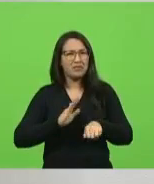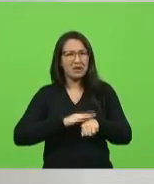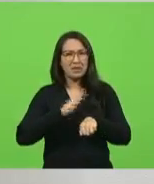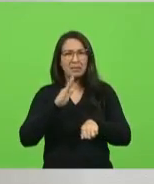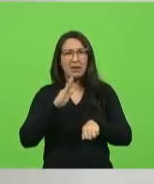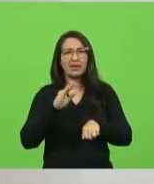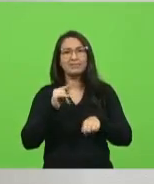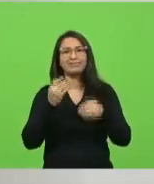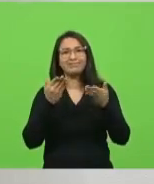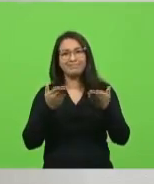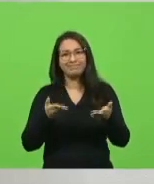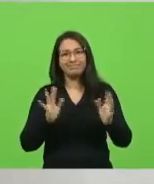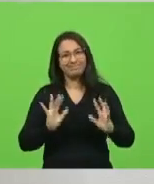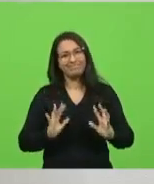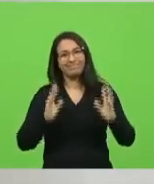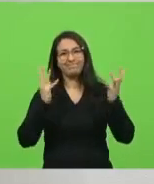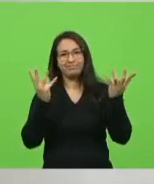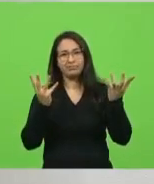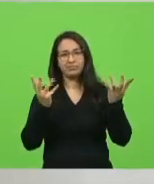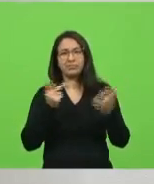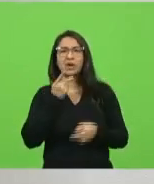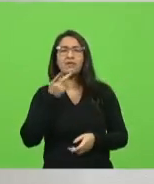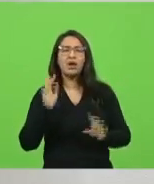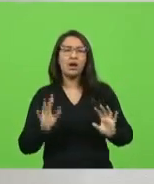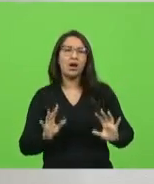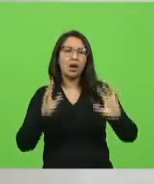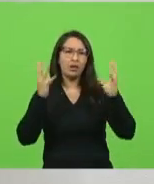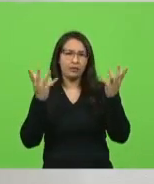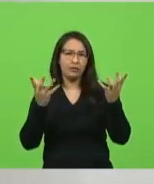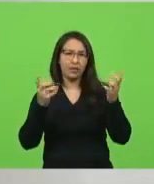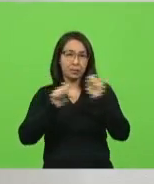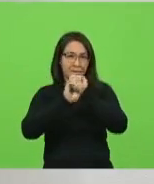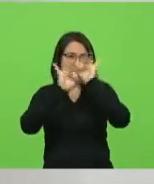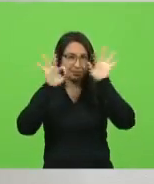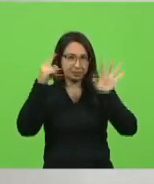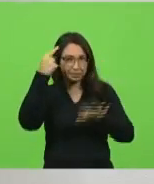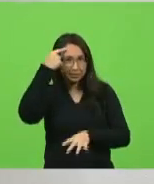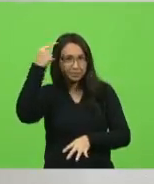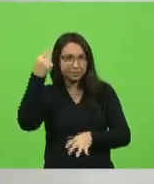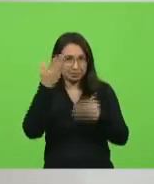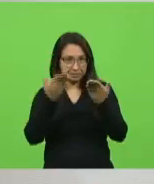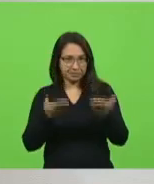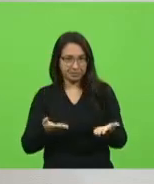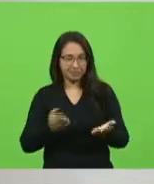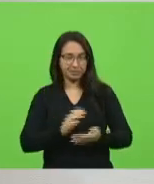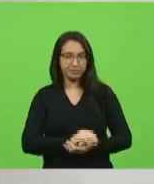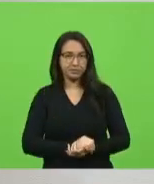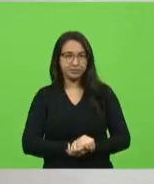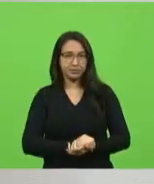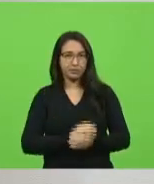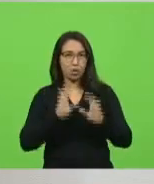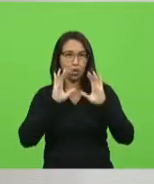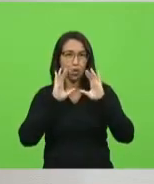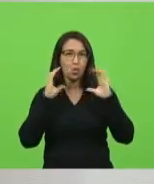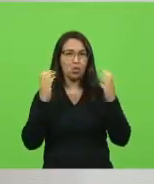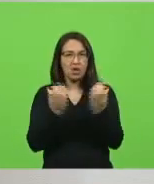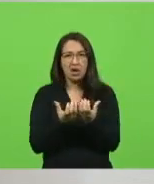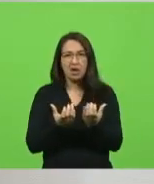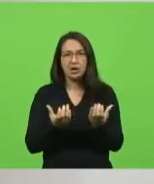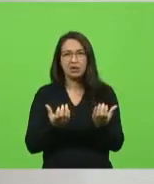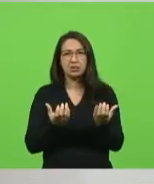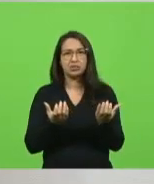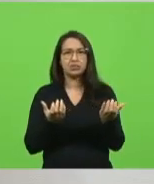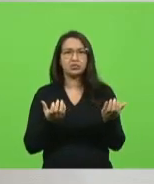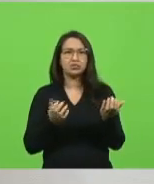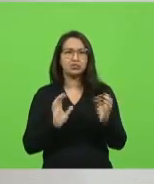eventos. Quando se fala em eventos, eu vou clarear a mente aqui das pessoas. Congresso, feiras de negócios,